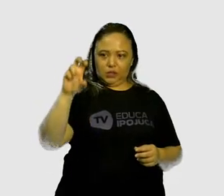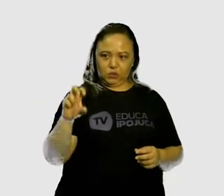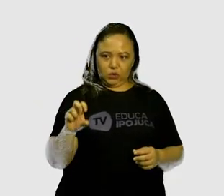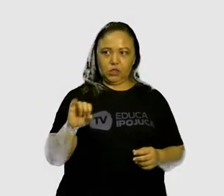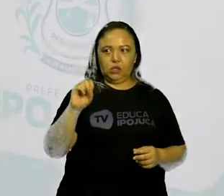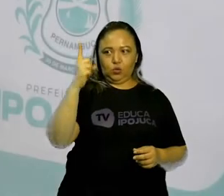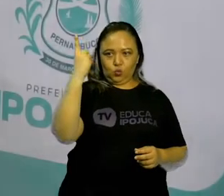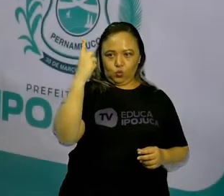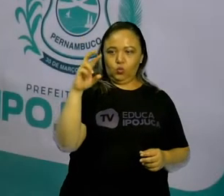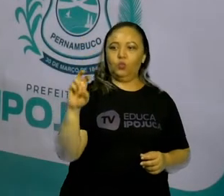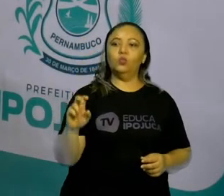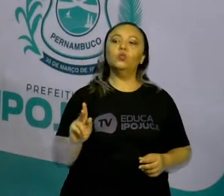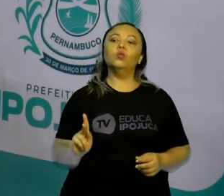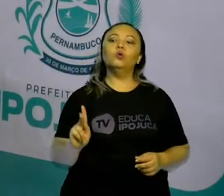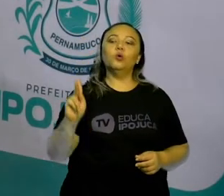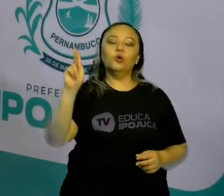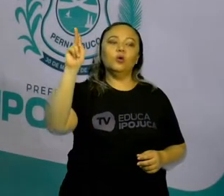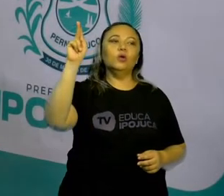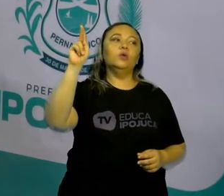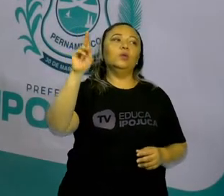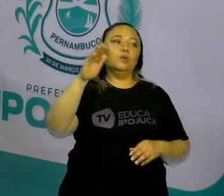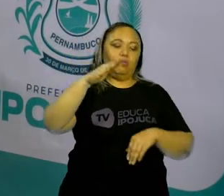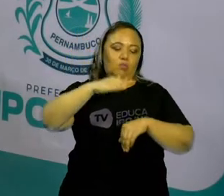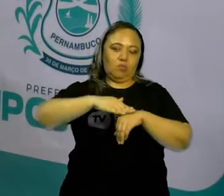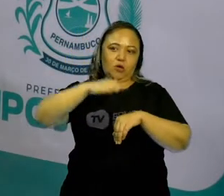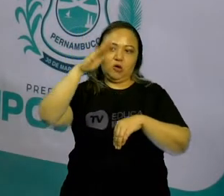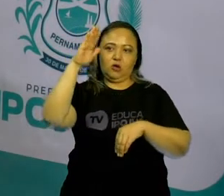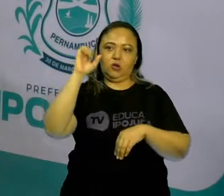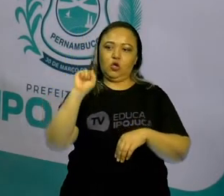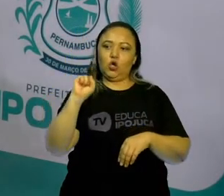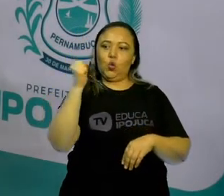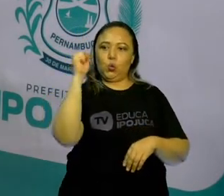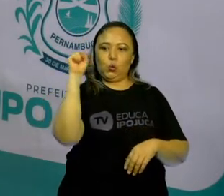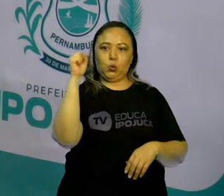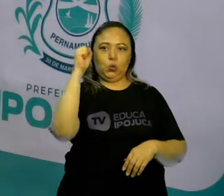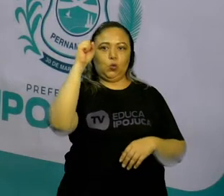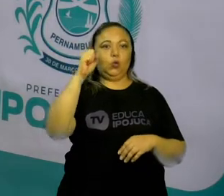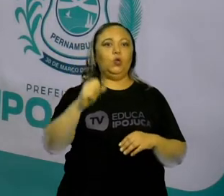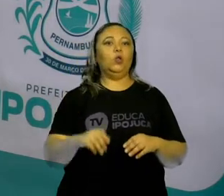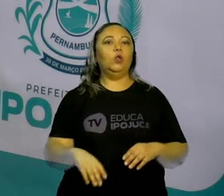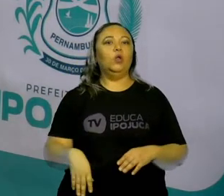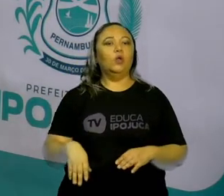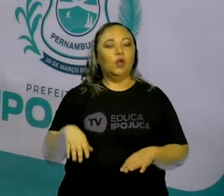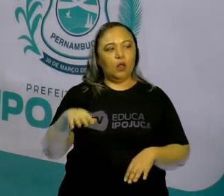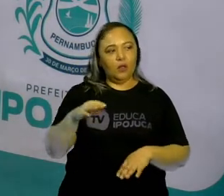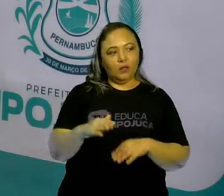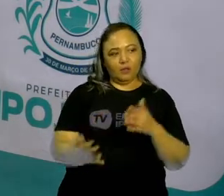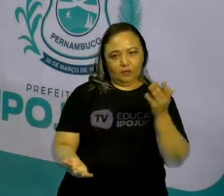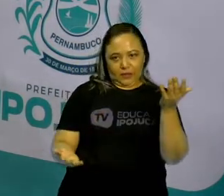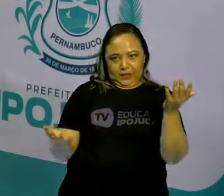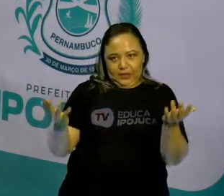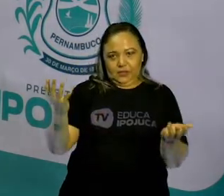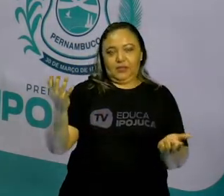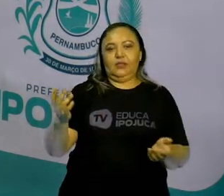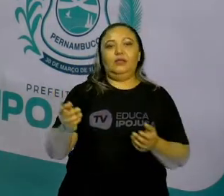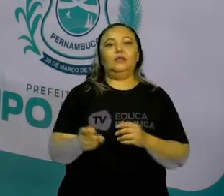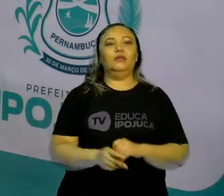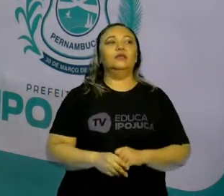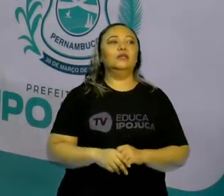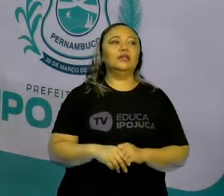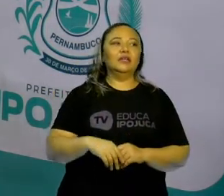quilogramas. Pouco mais de 8 toneladas de acerola durante a primavera. Rezinha do ano passado.